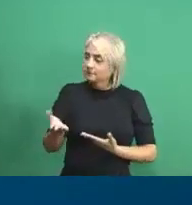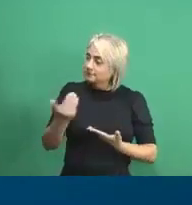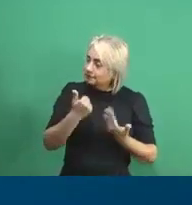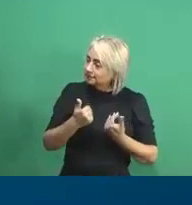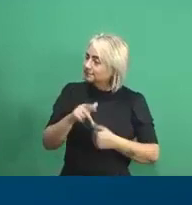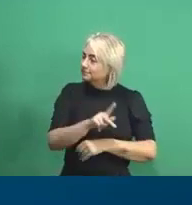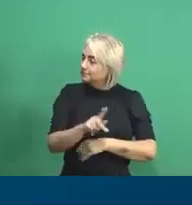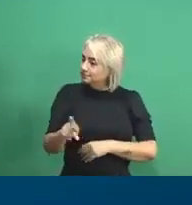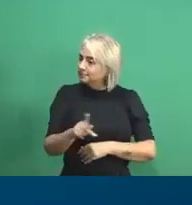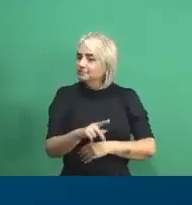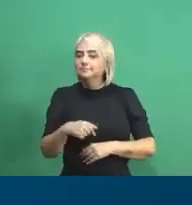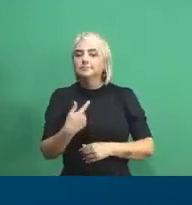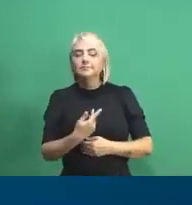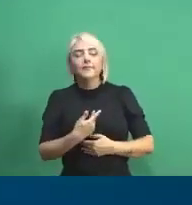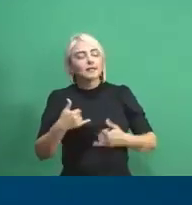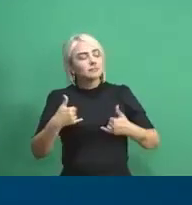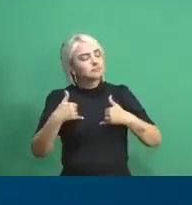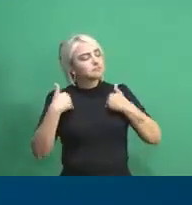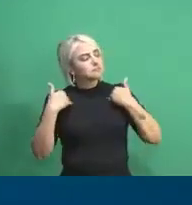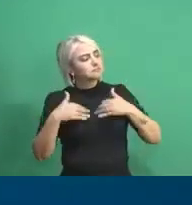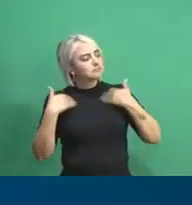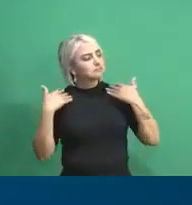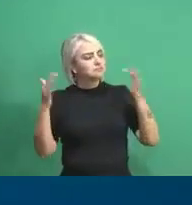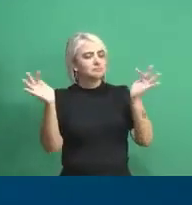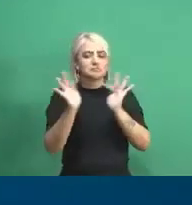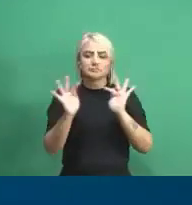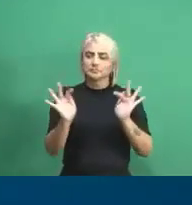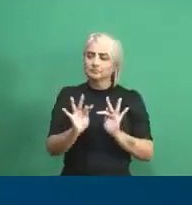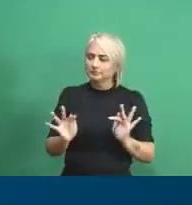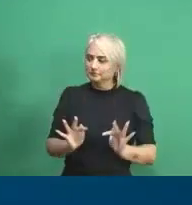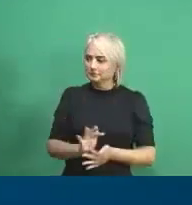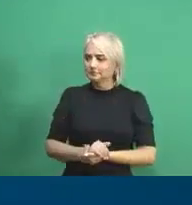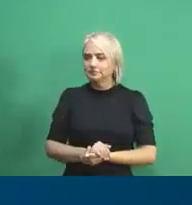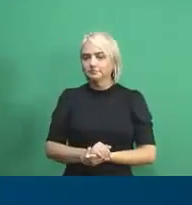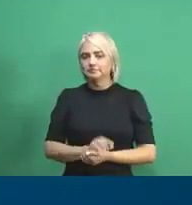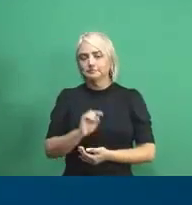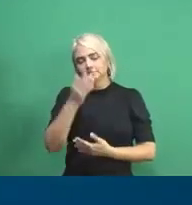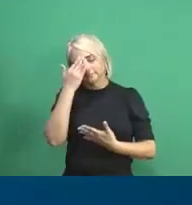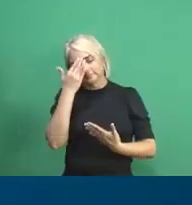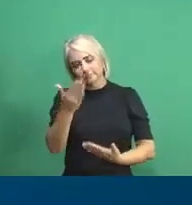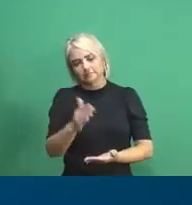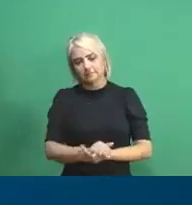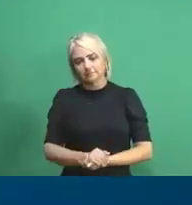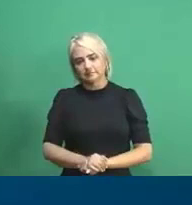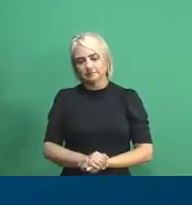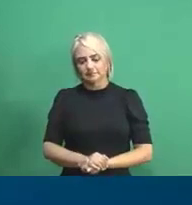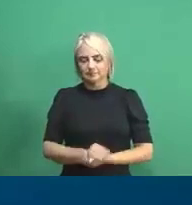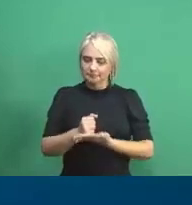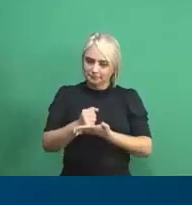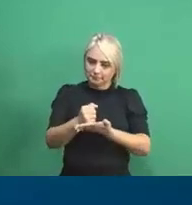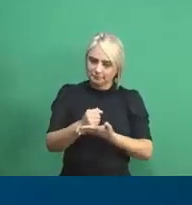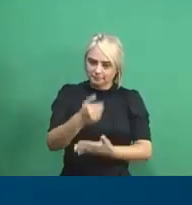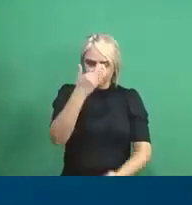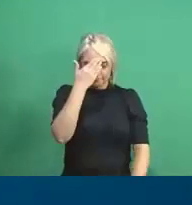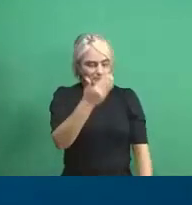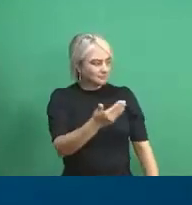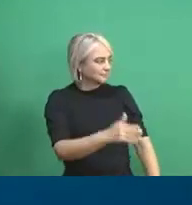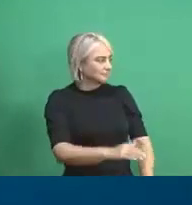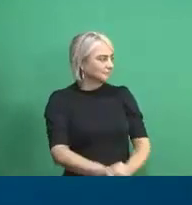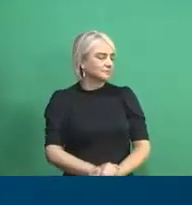tiveram lá, do qual a gente ficou muito orgulhoso, muito feliz pela presença de vocês. Só tenho a agradecer por esse apoio. Muito obrigado.